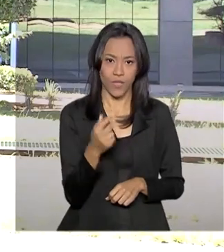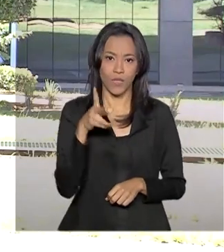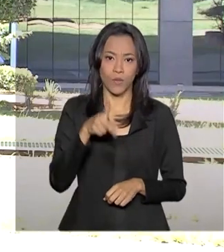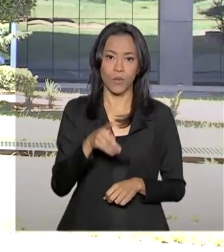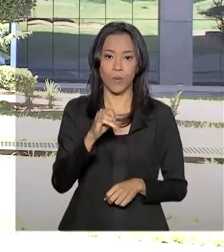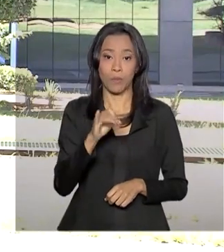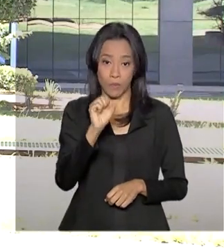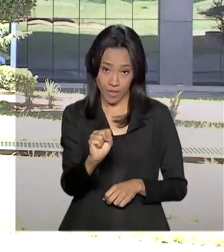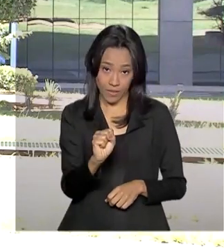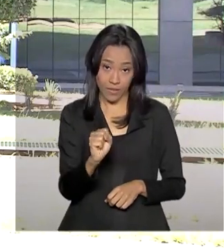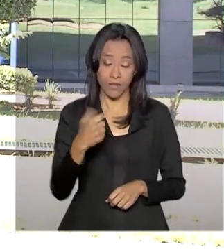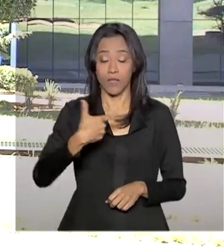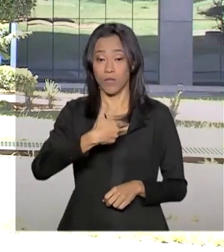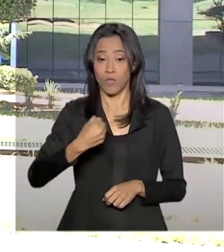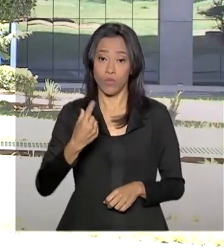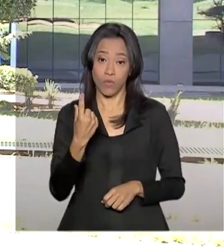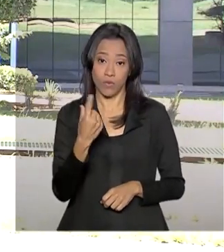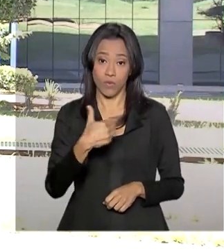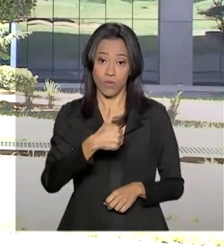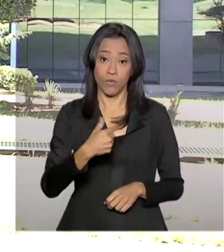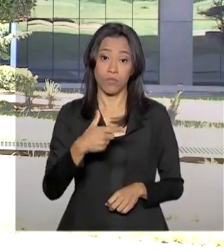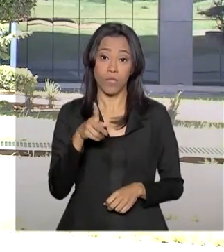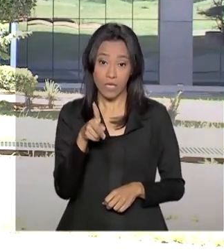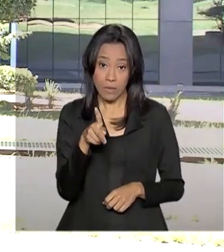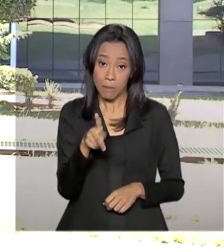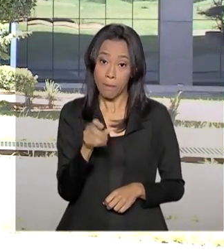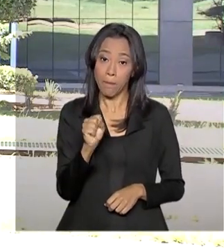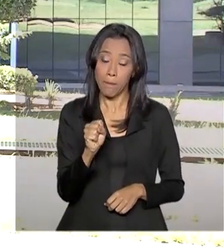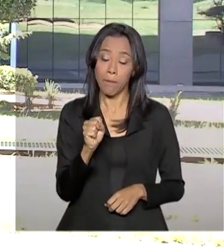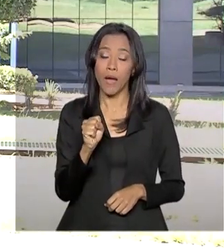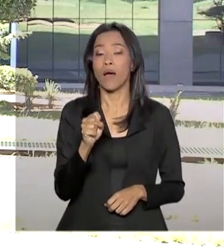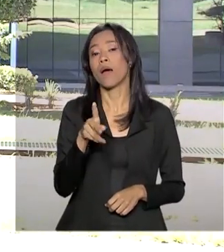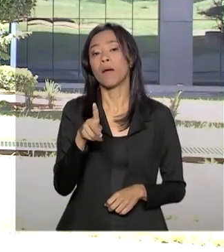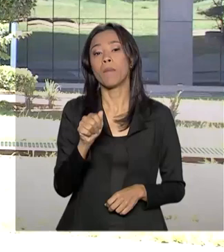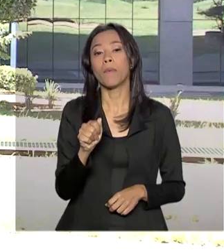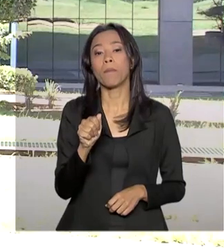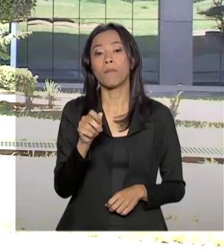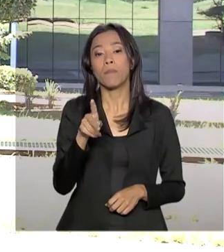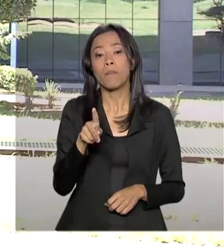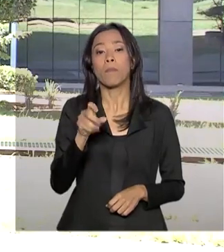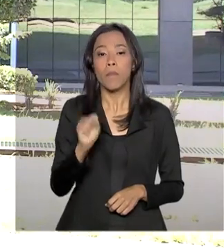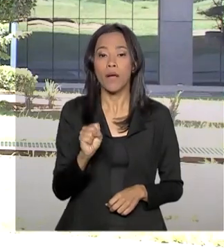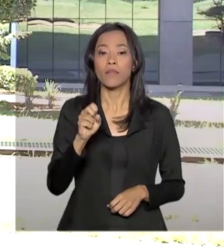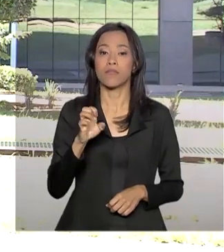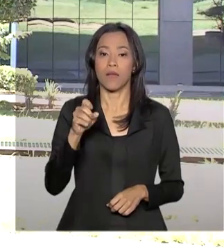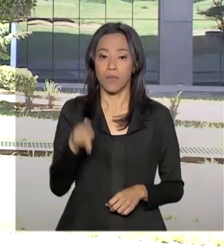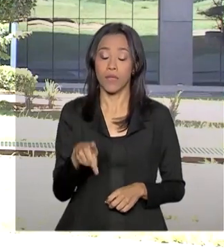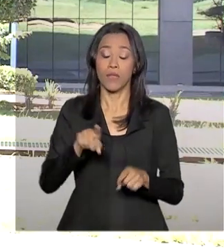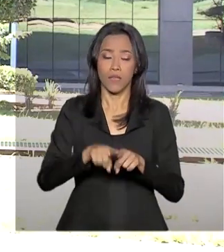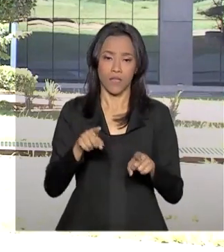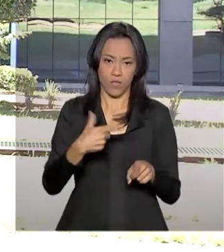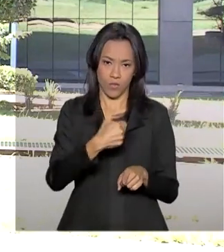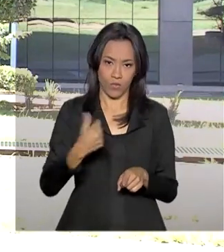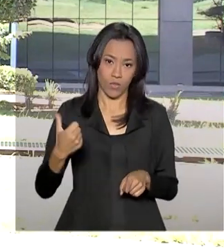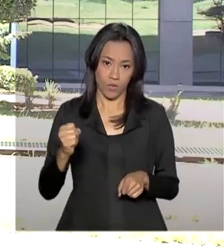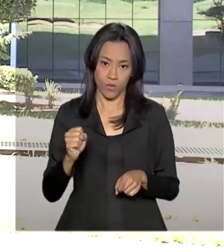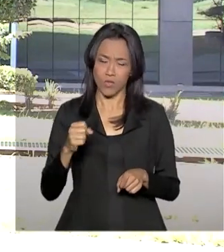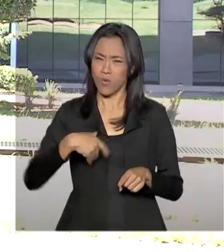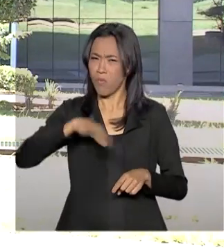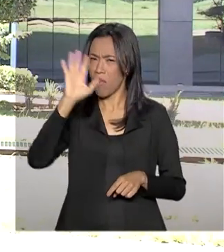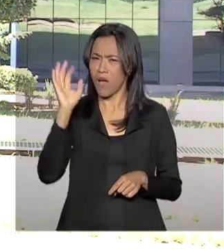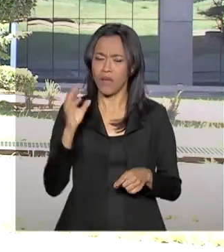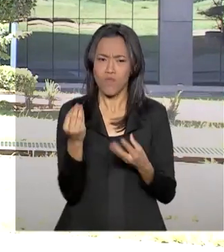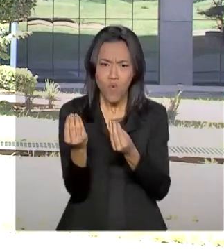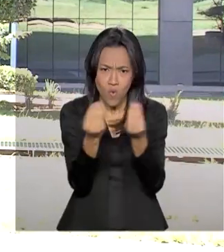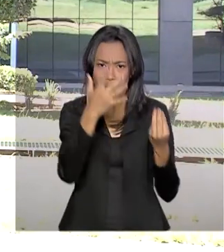PIS-PASEP 2018-2019. São mais de 22 milhões de beneficiários em todo o país. E